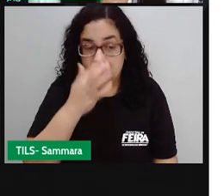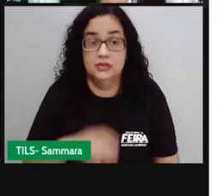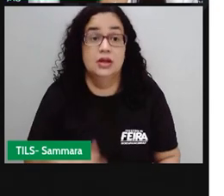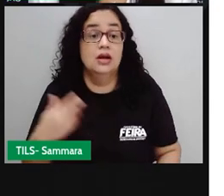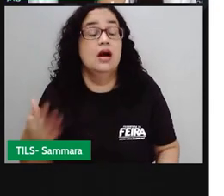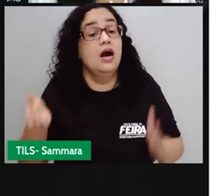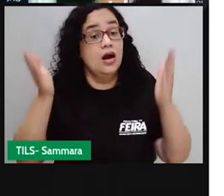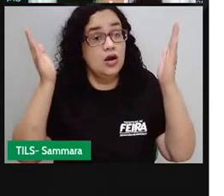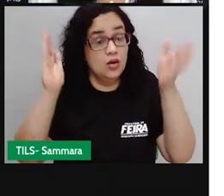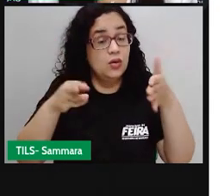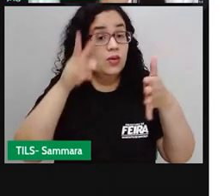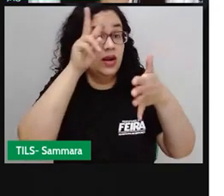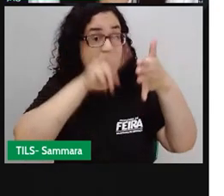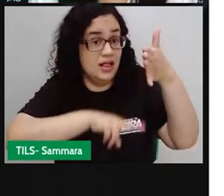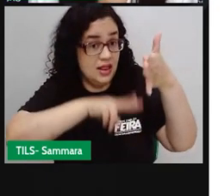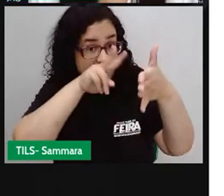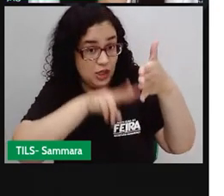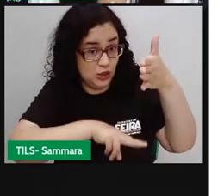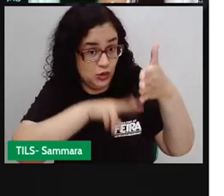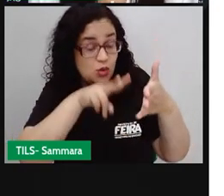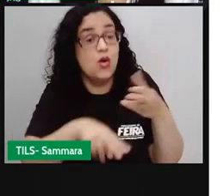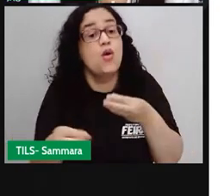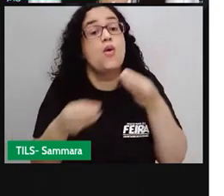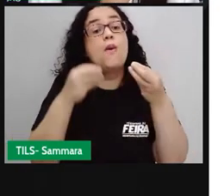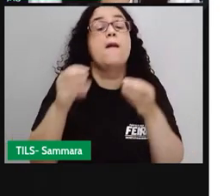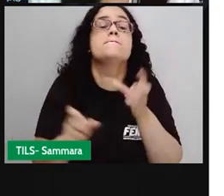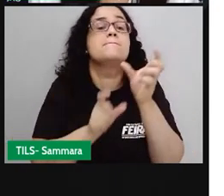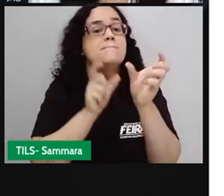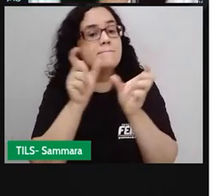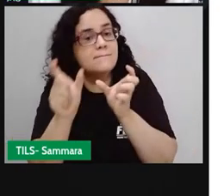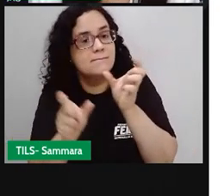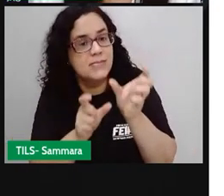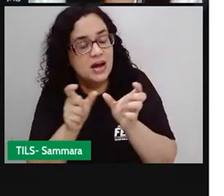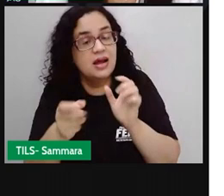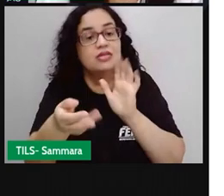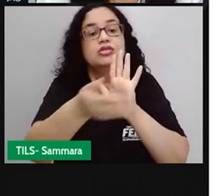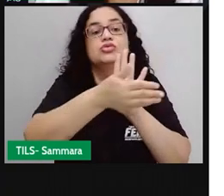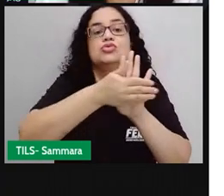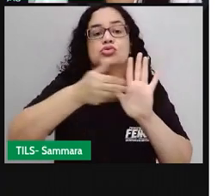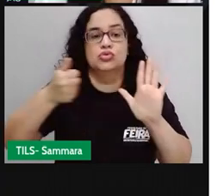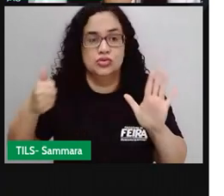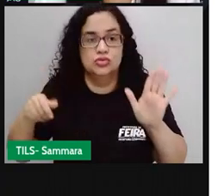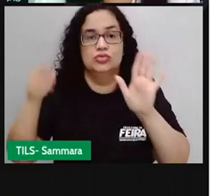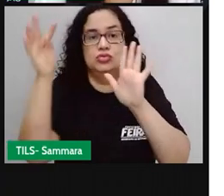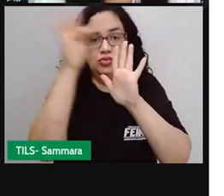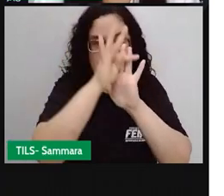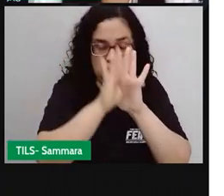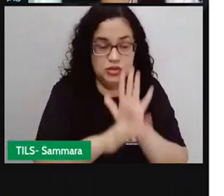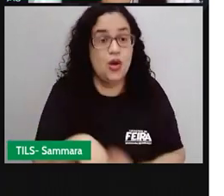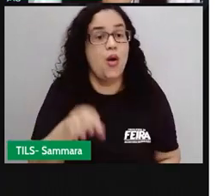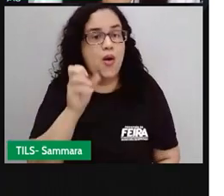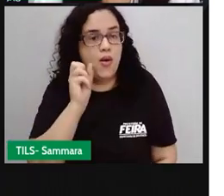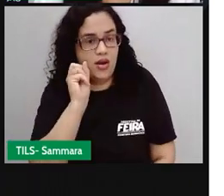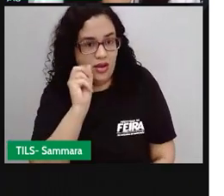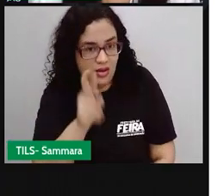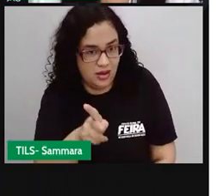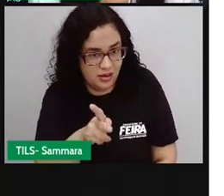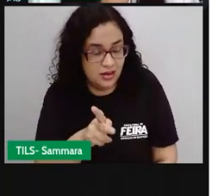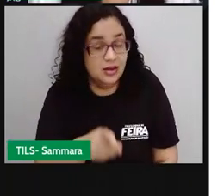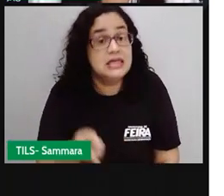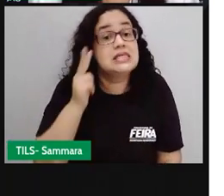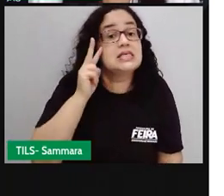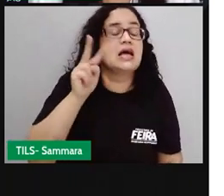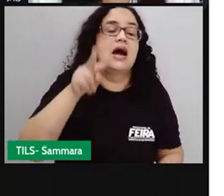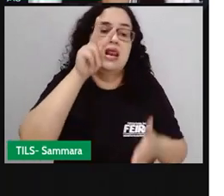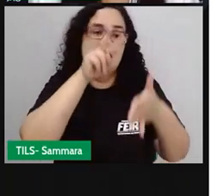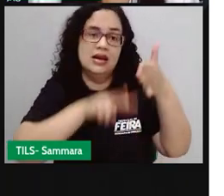Agora a gente vai fazer a leitura com as palavras que foram retiradas do texto, tá certo? Vamos ver aí